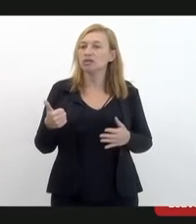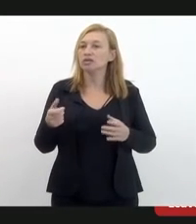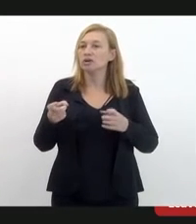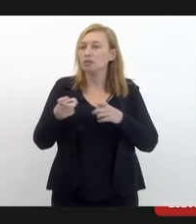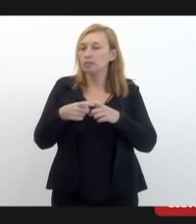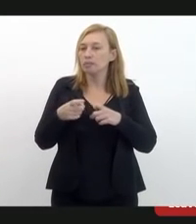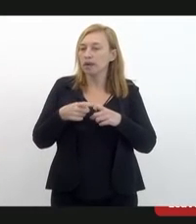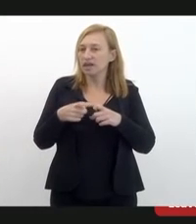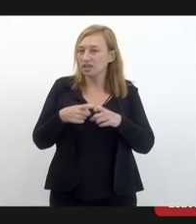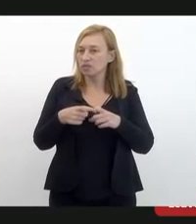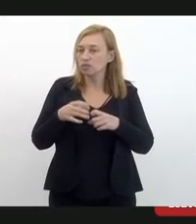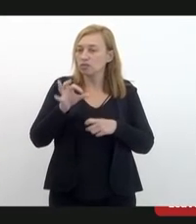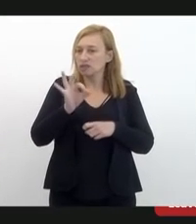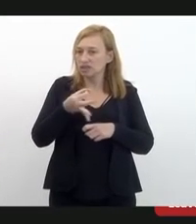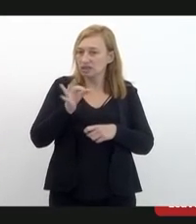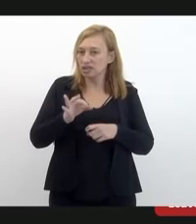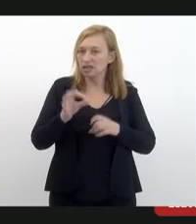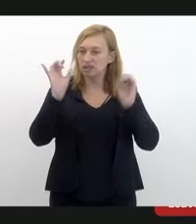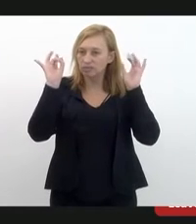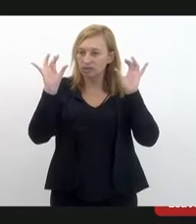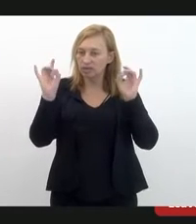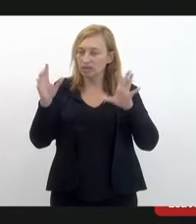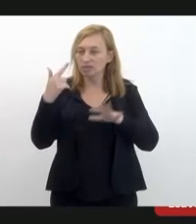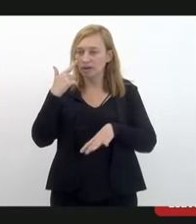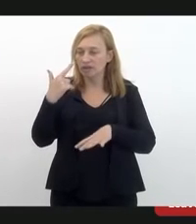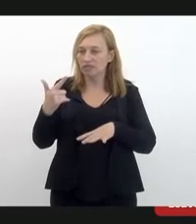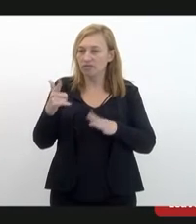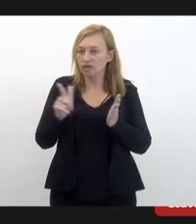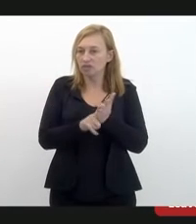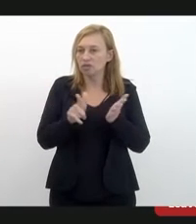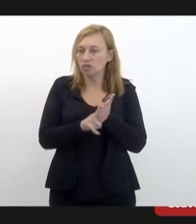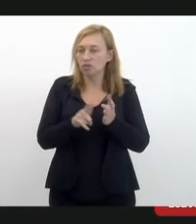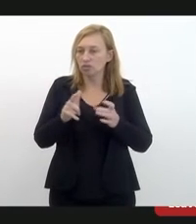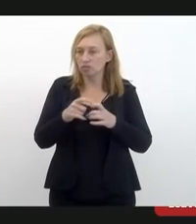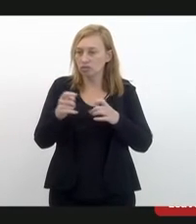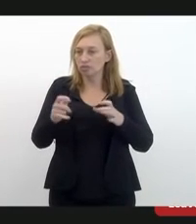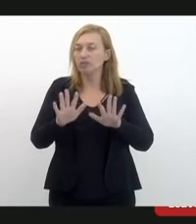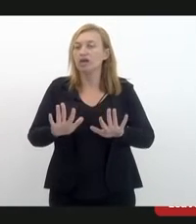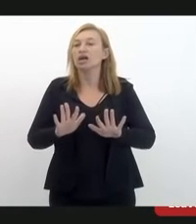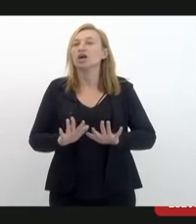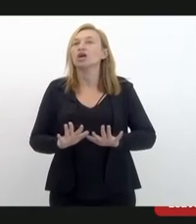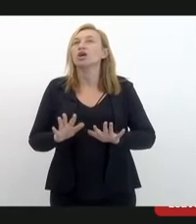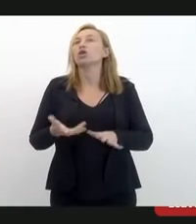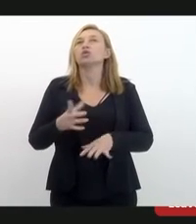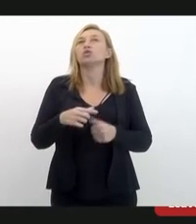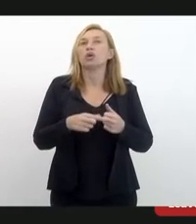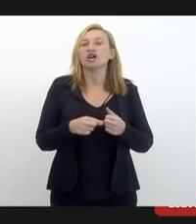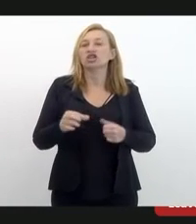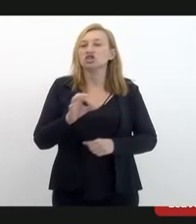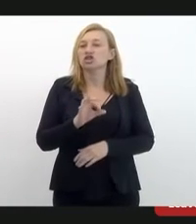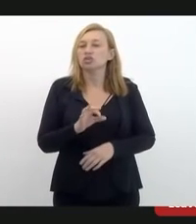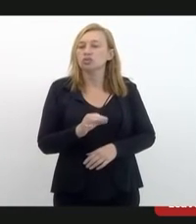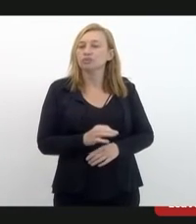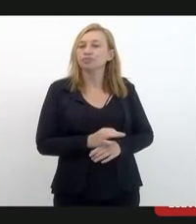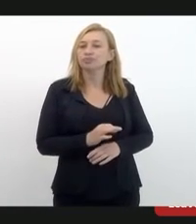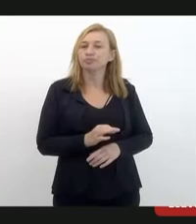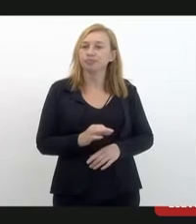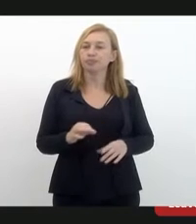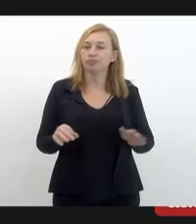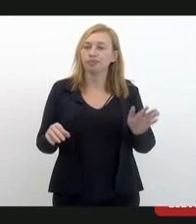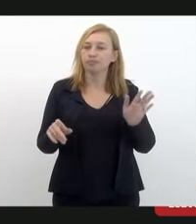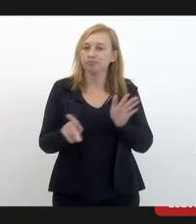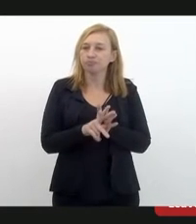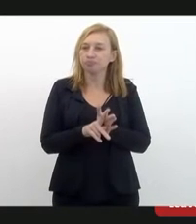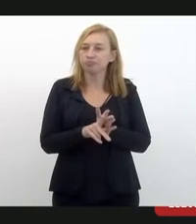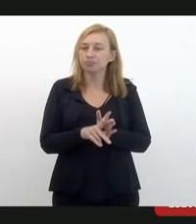perito na especialidade para a expedição desse documento. E também no artigo primeiro especificamente, o projeto